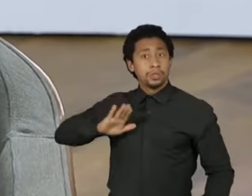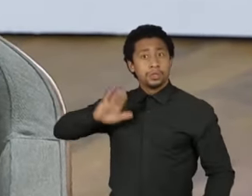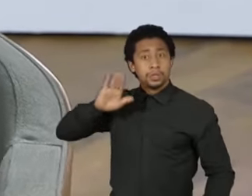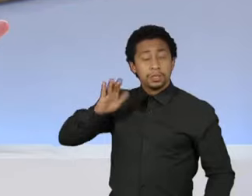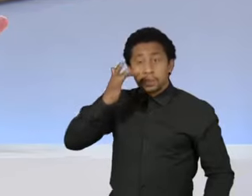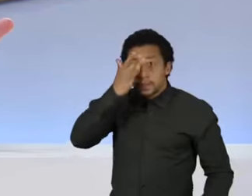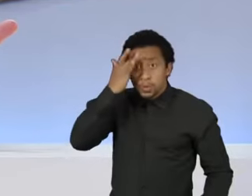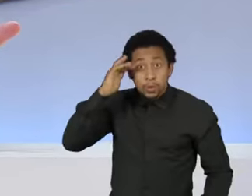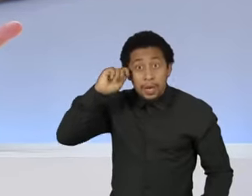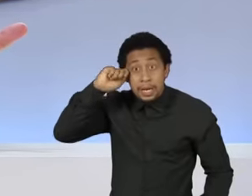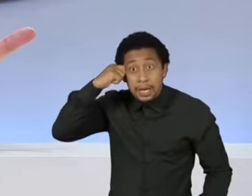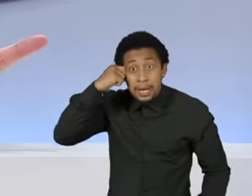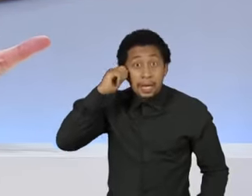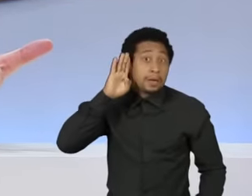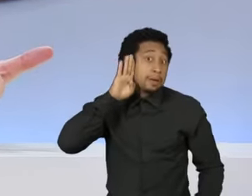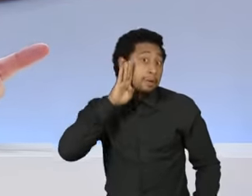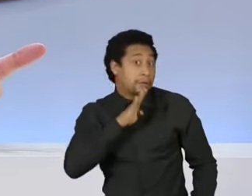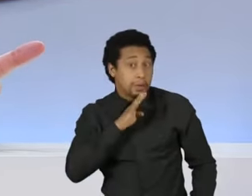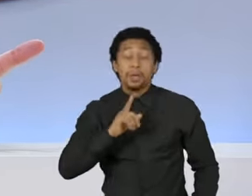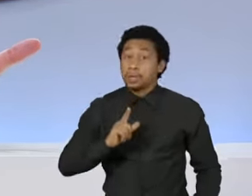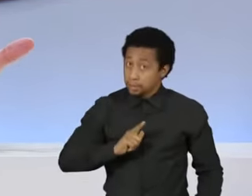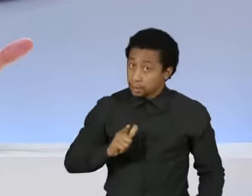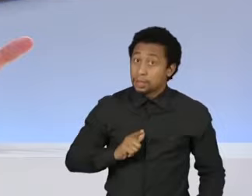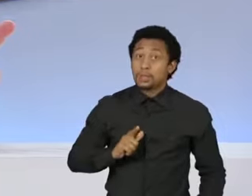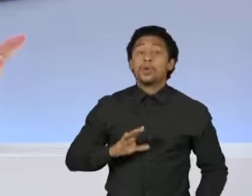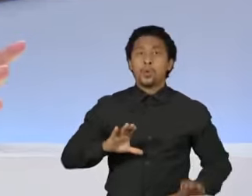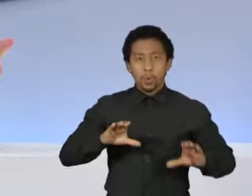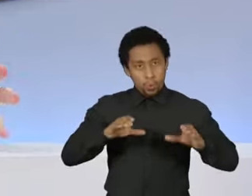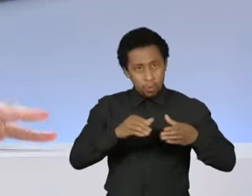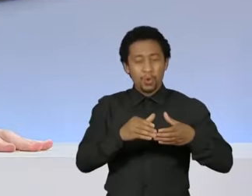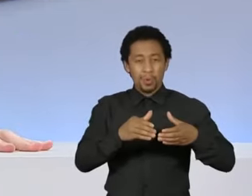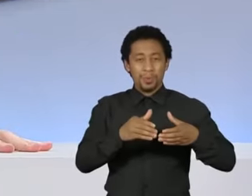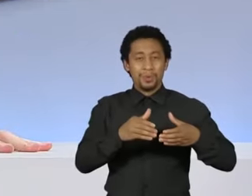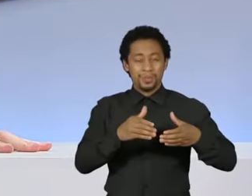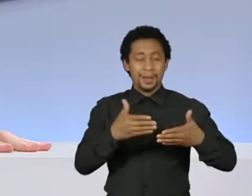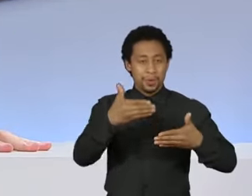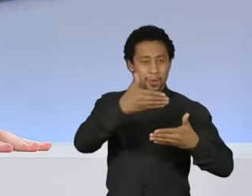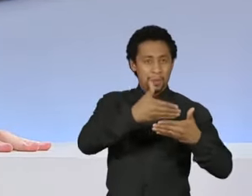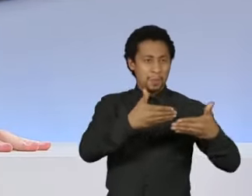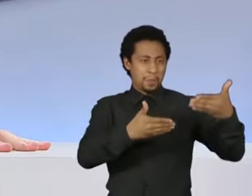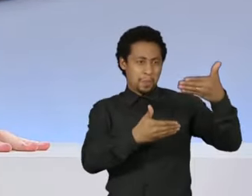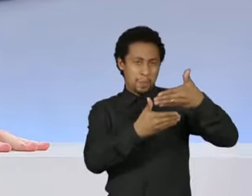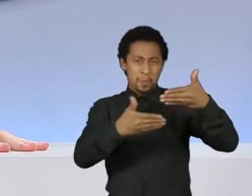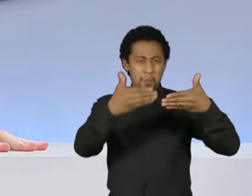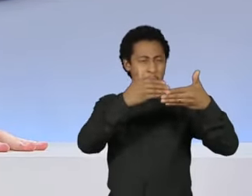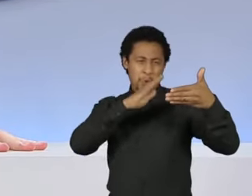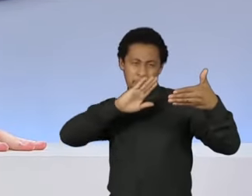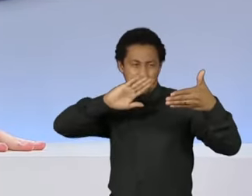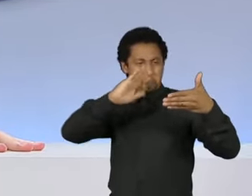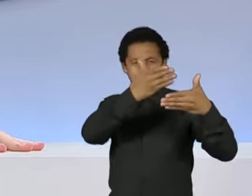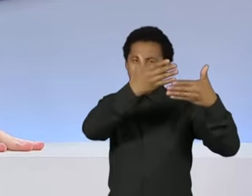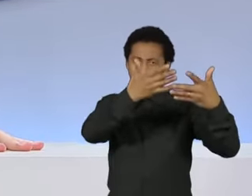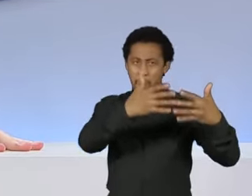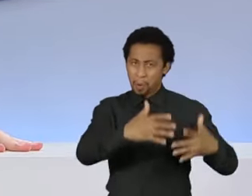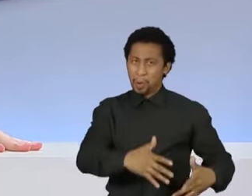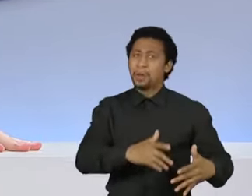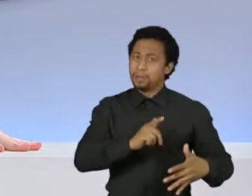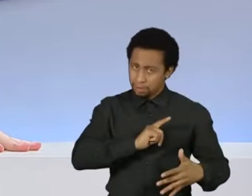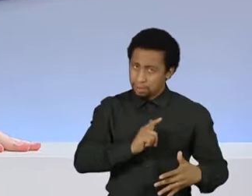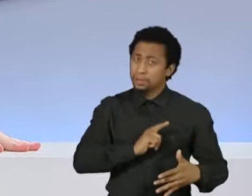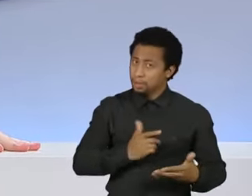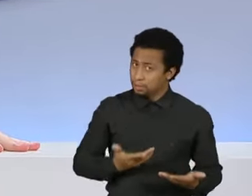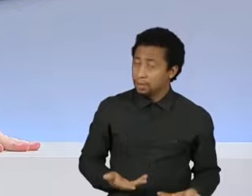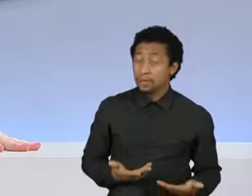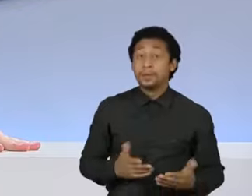Pretas e pardas. Pergou. A gente tem grupos como Derrubando Muros e tantos outros. Como fazer, no entanto, para não acontecer